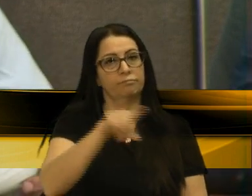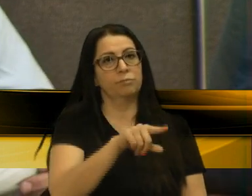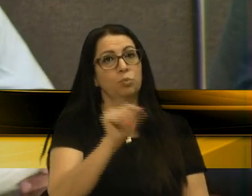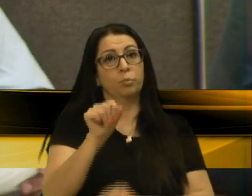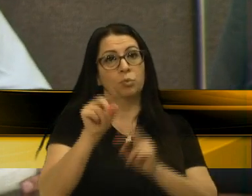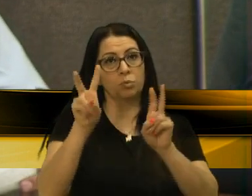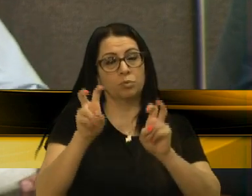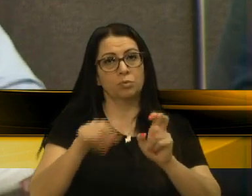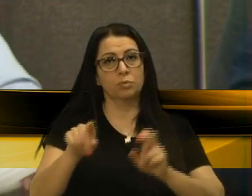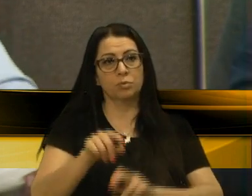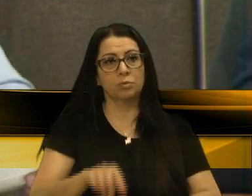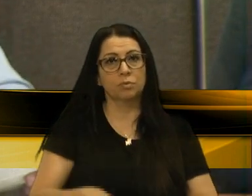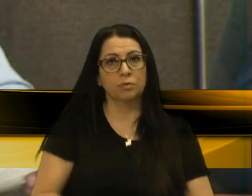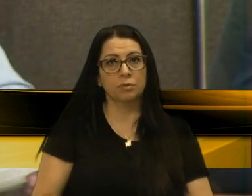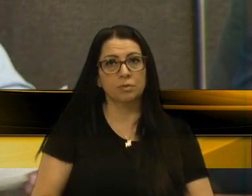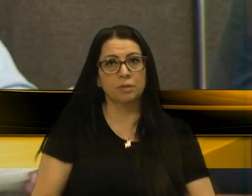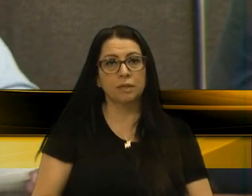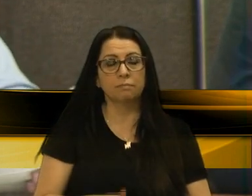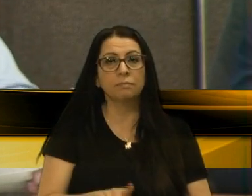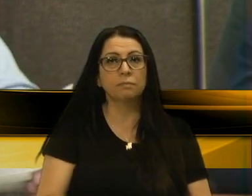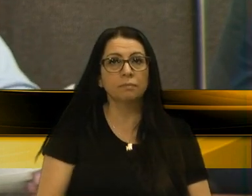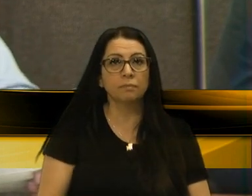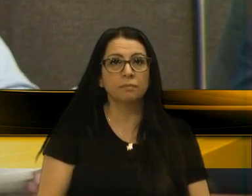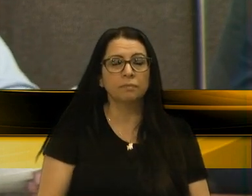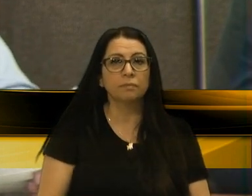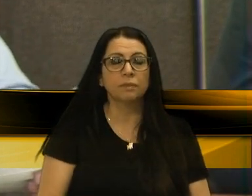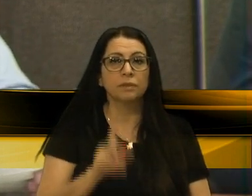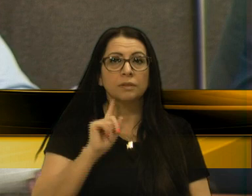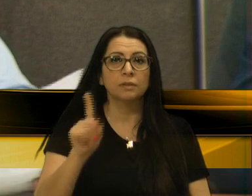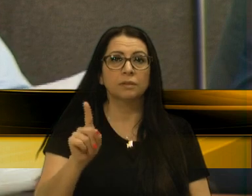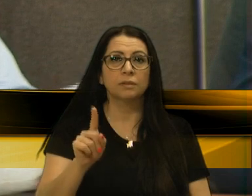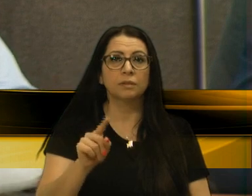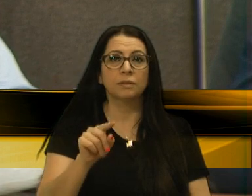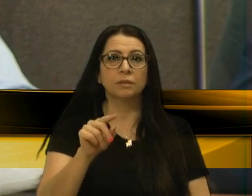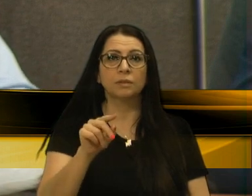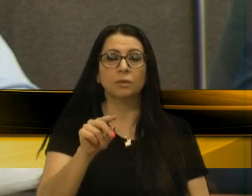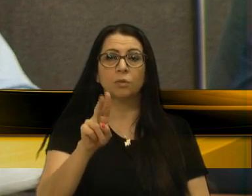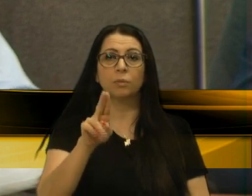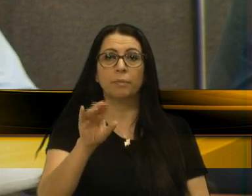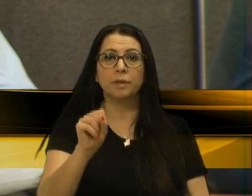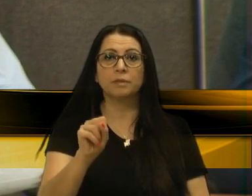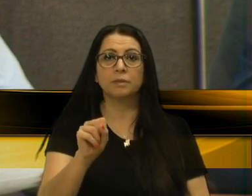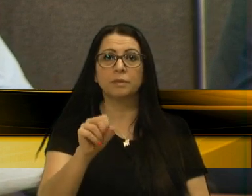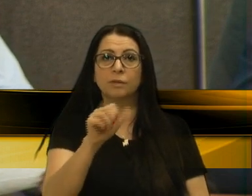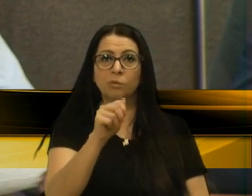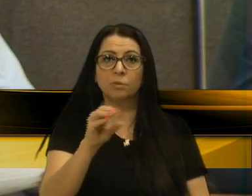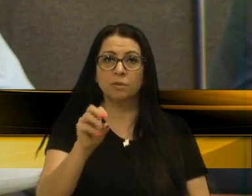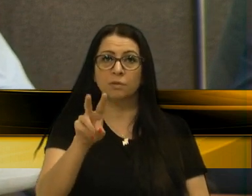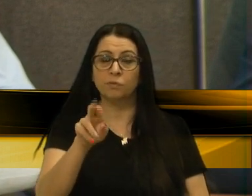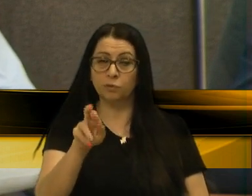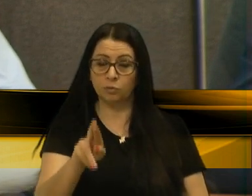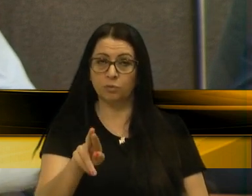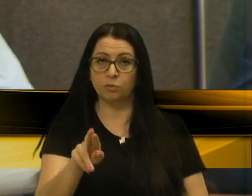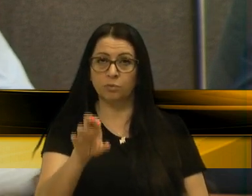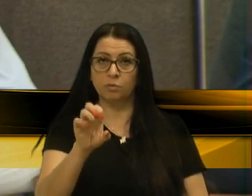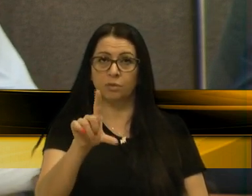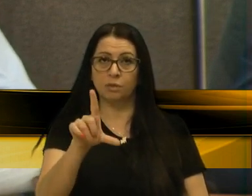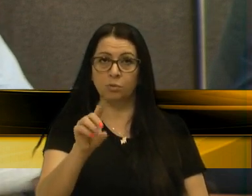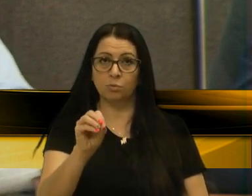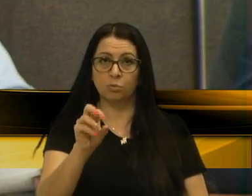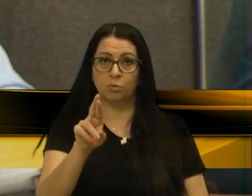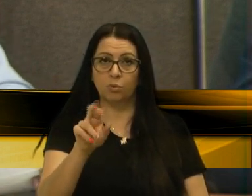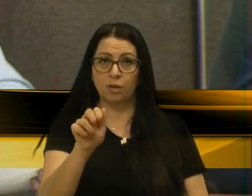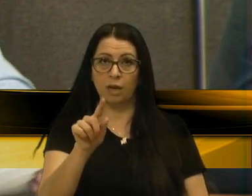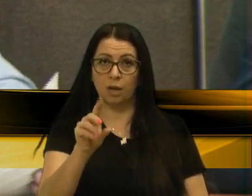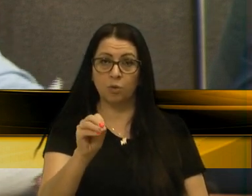o assunto que tem no Pioneiro de hoje, que é lá na unidade básica do São Vitor Coab, a unidade de base de saúde, então, do Eldorado, que está